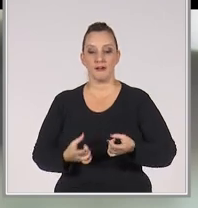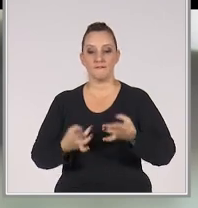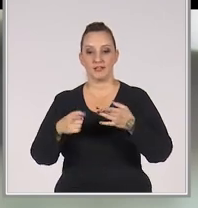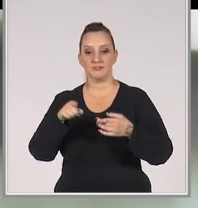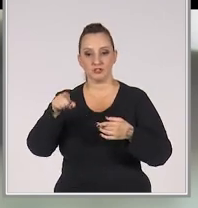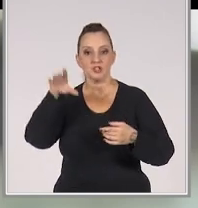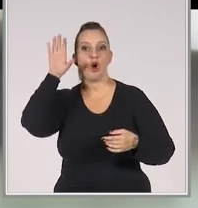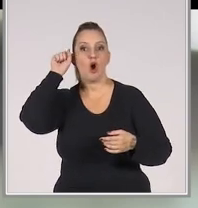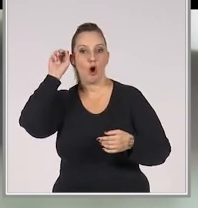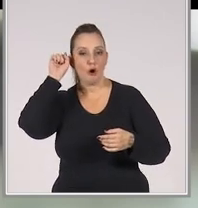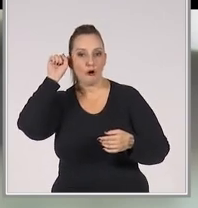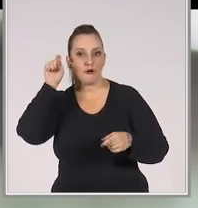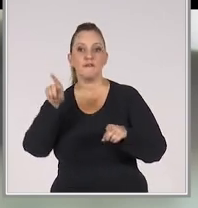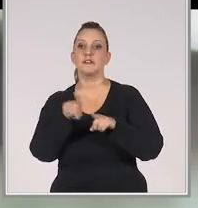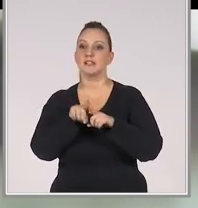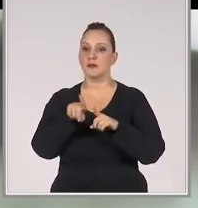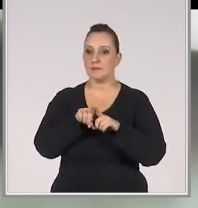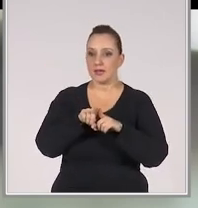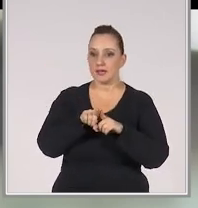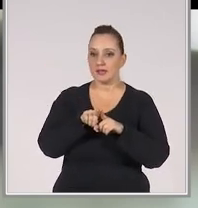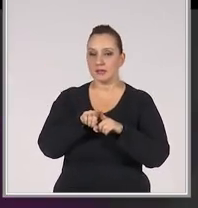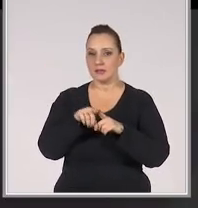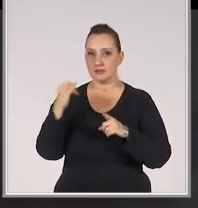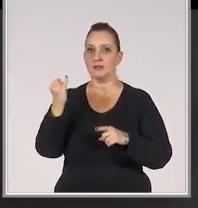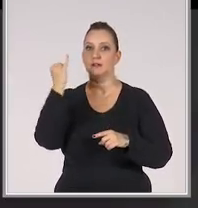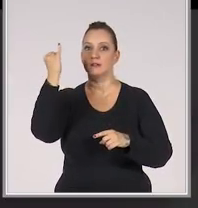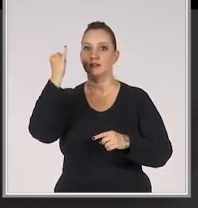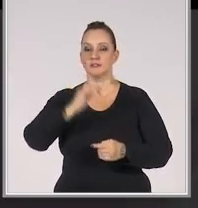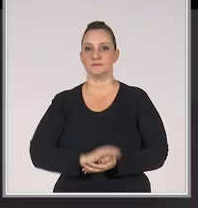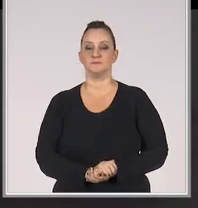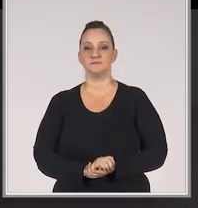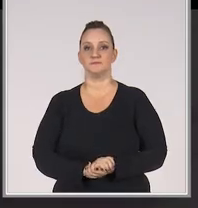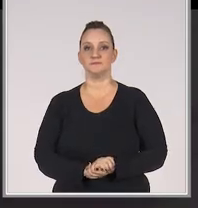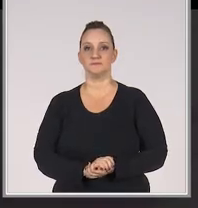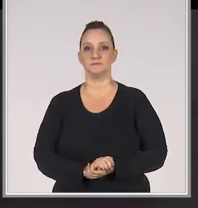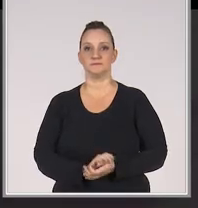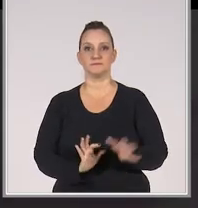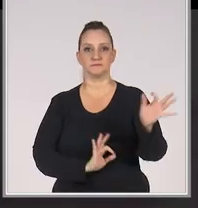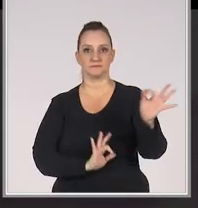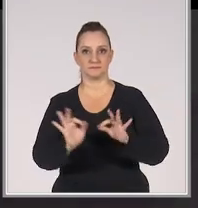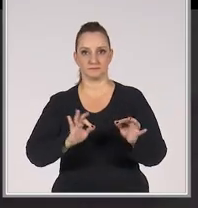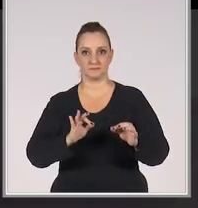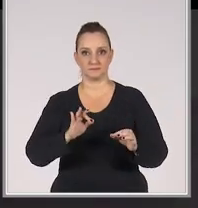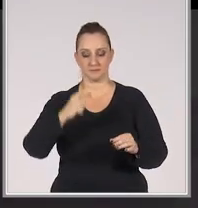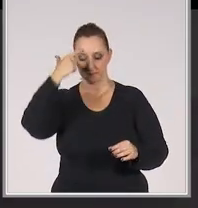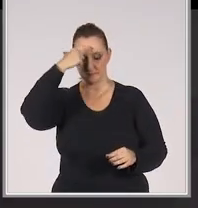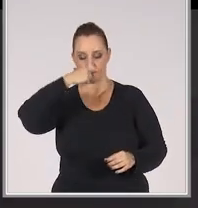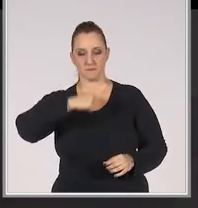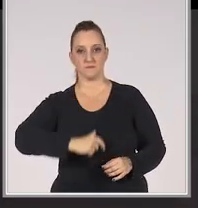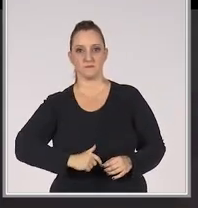o cliente. Inclusive para fazer a melhor abordagem. Preparação pessoal.